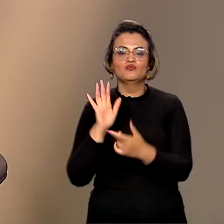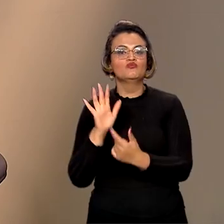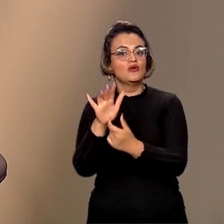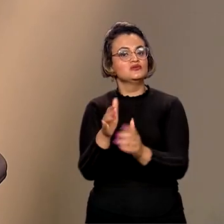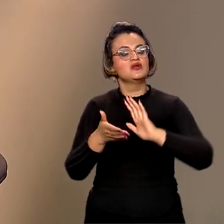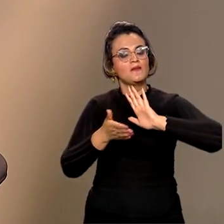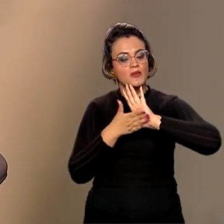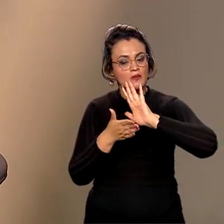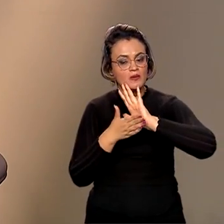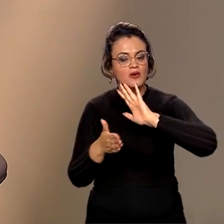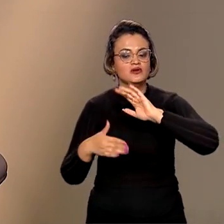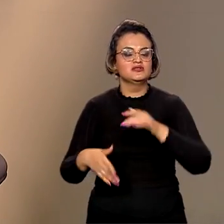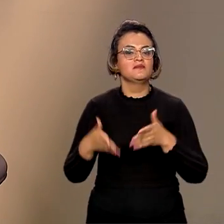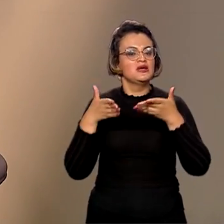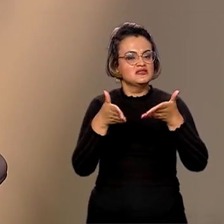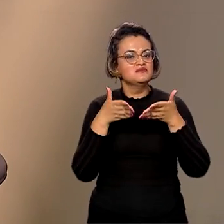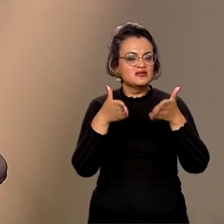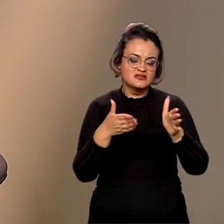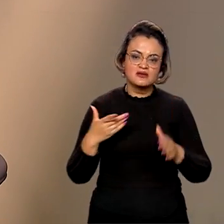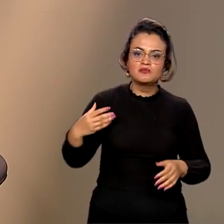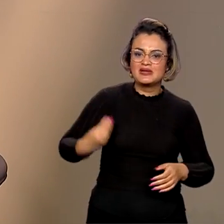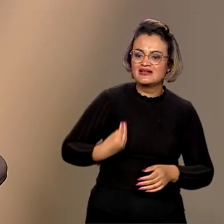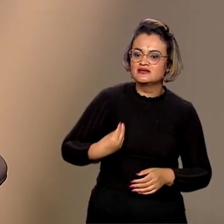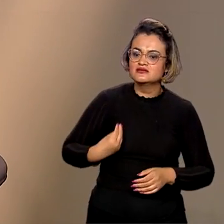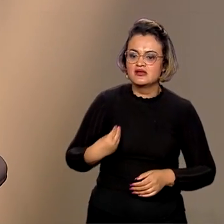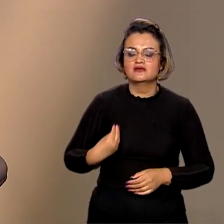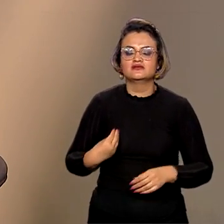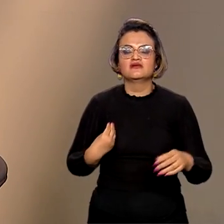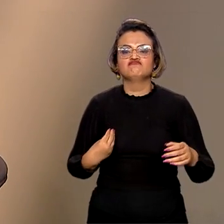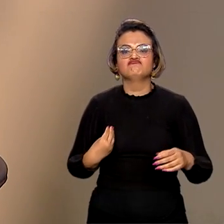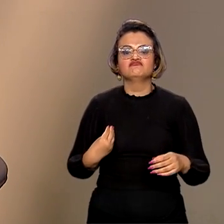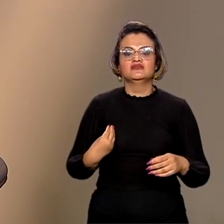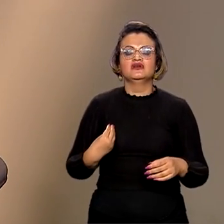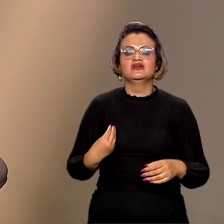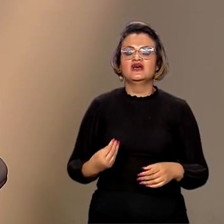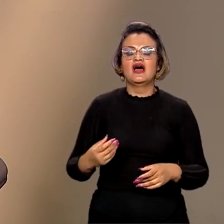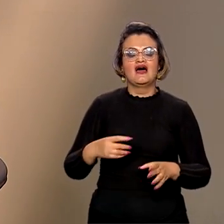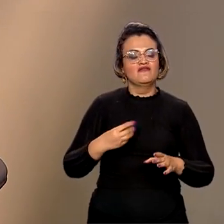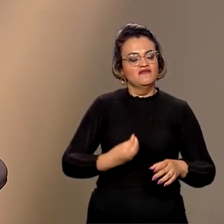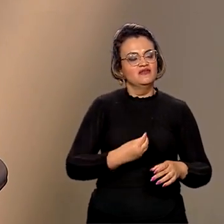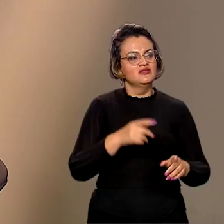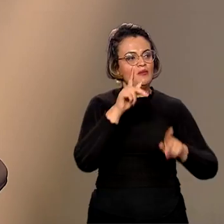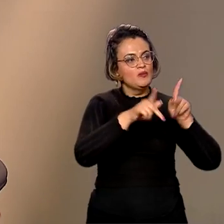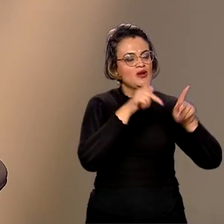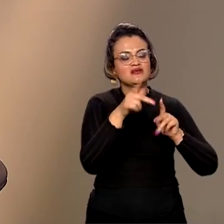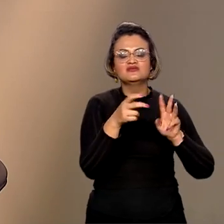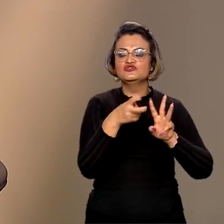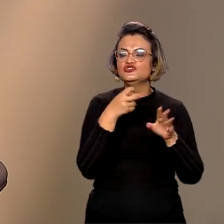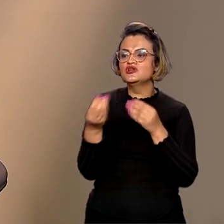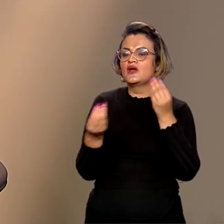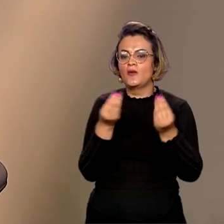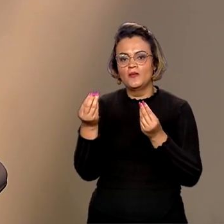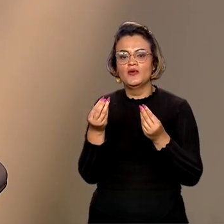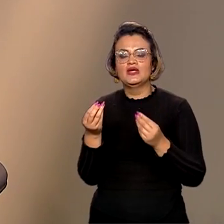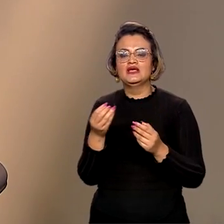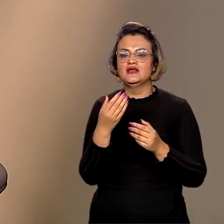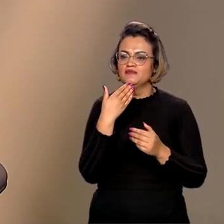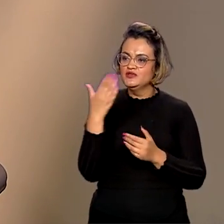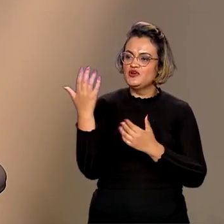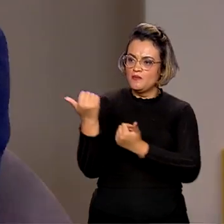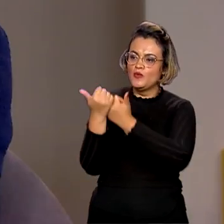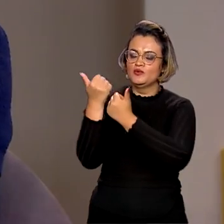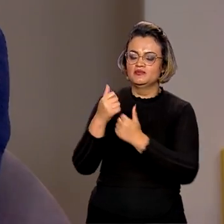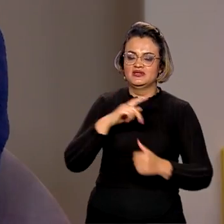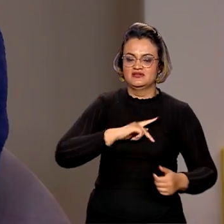propostas, essa participação, essa presença do modo de vida dos povos indígenas e pedir esse apoio também para os presidentes.